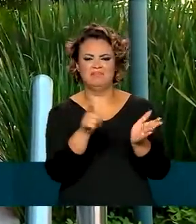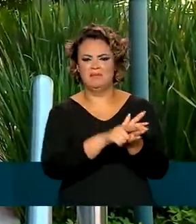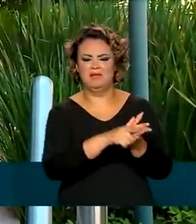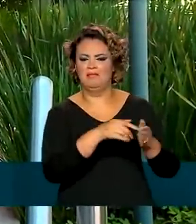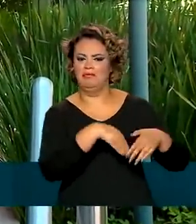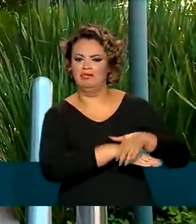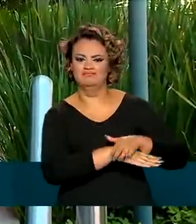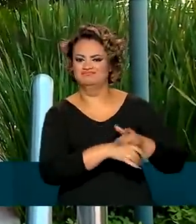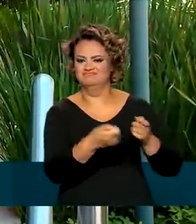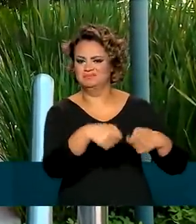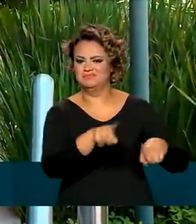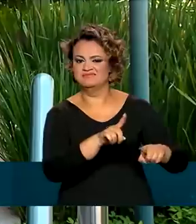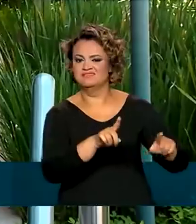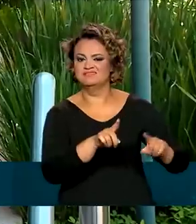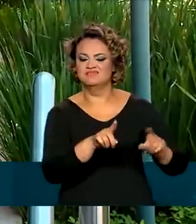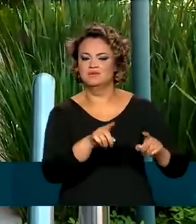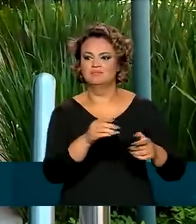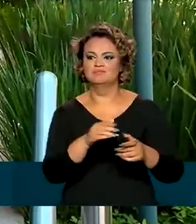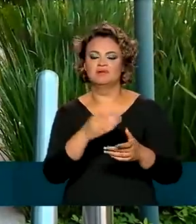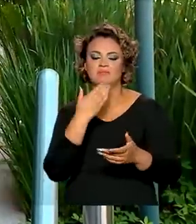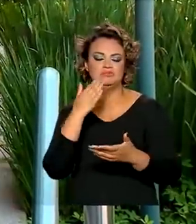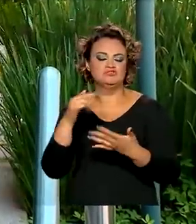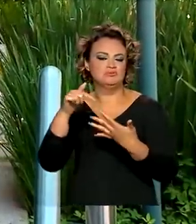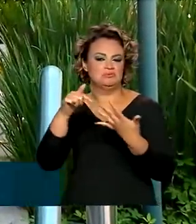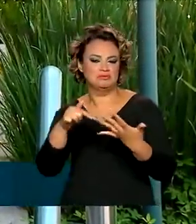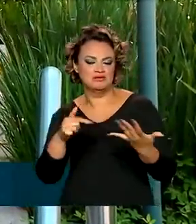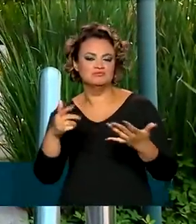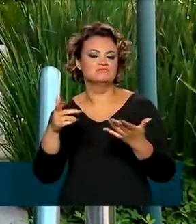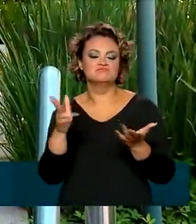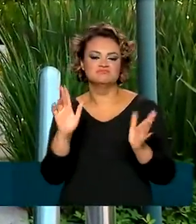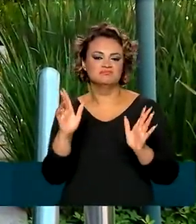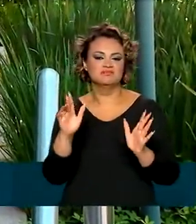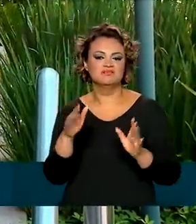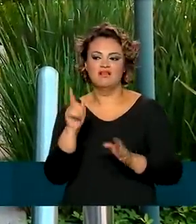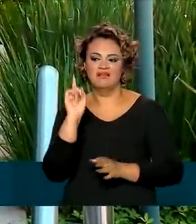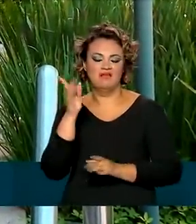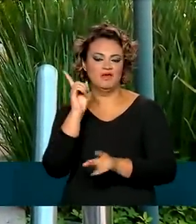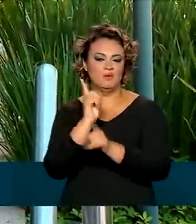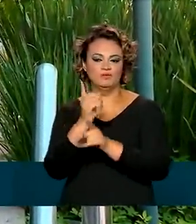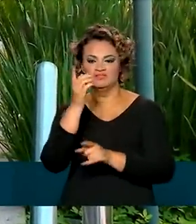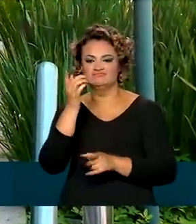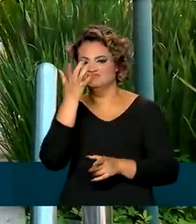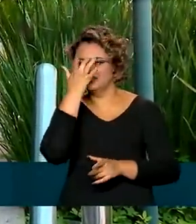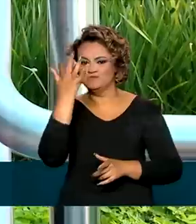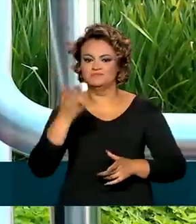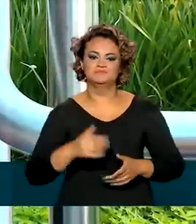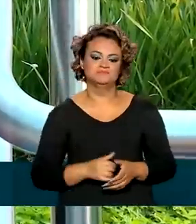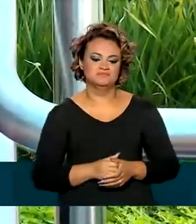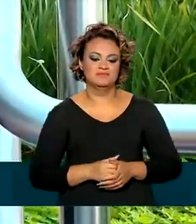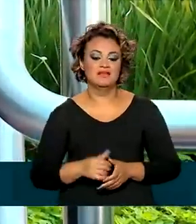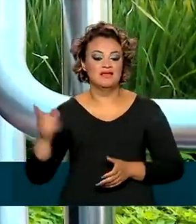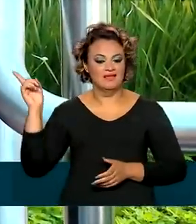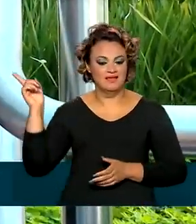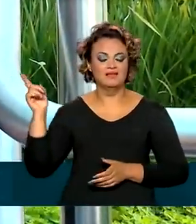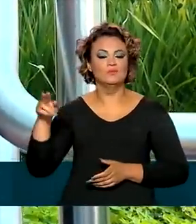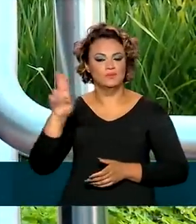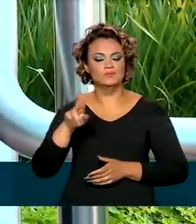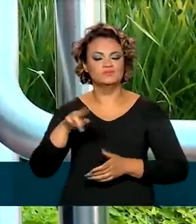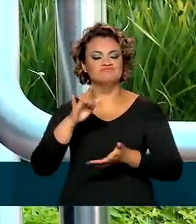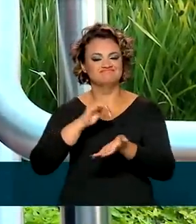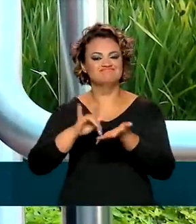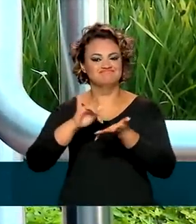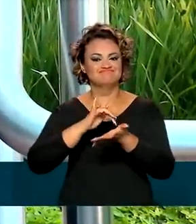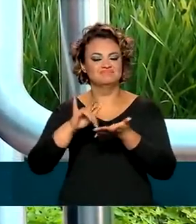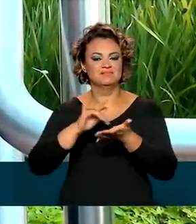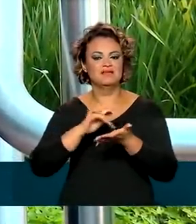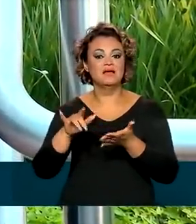papel, para dar entrada no seguro, se for caso de precisar, então tudo por lá fica mais fácil. O Vitor também usa o documento